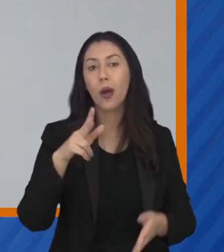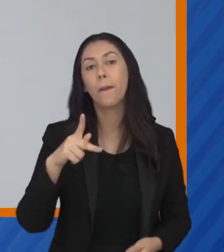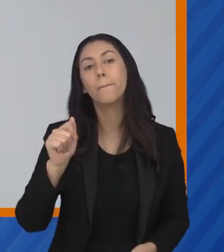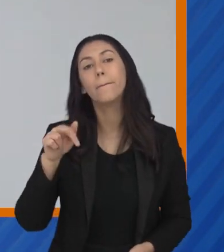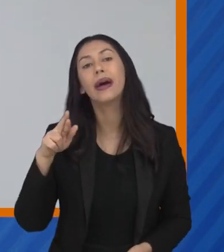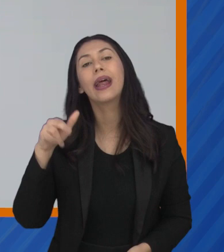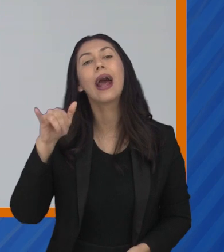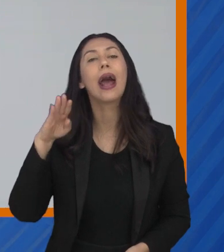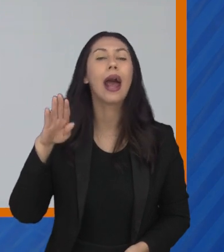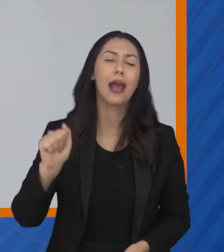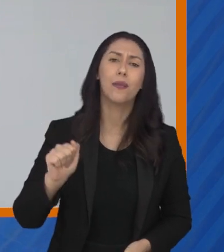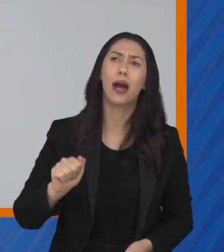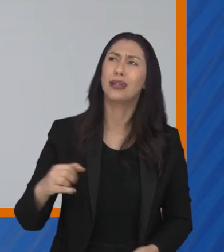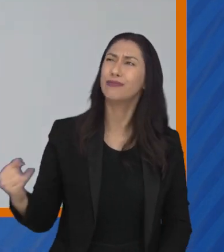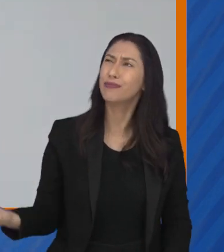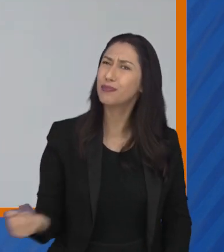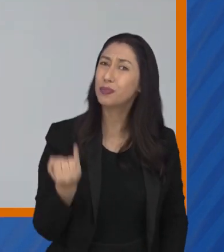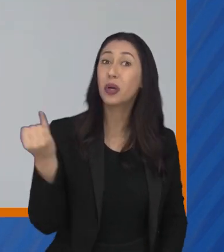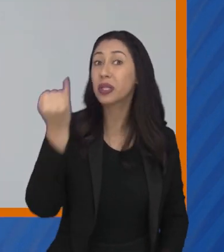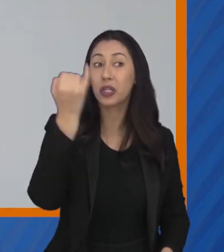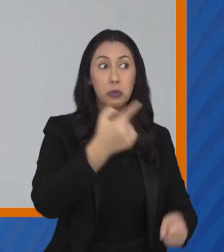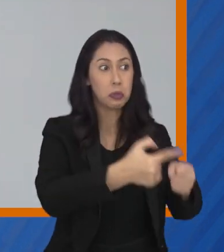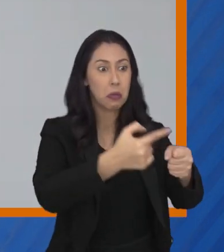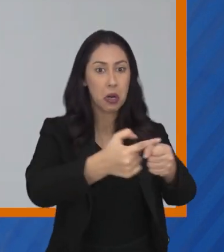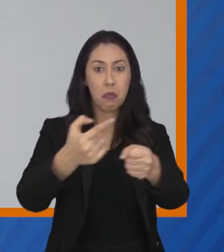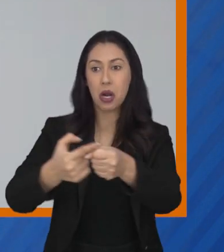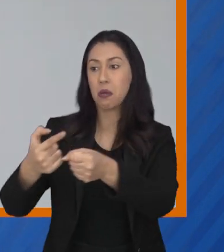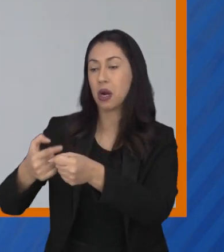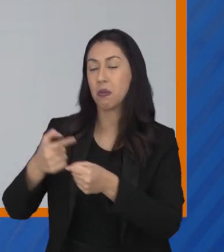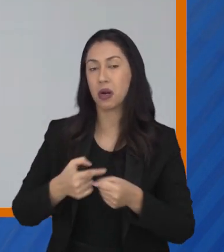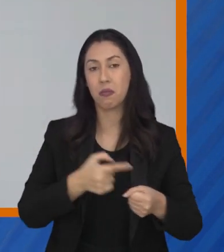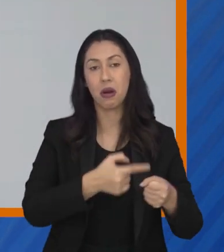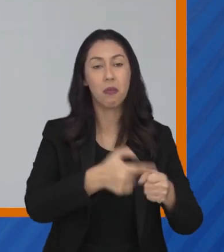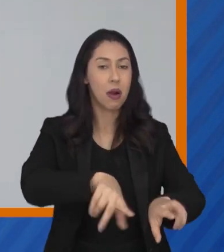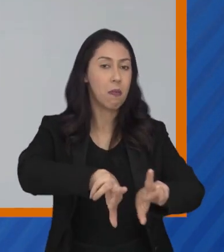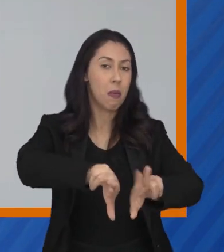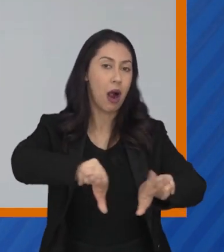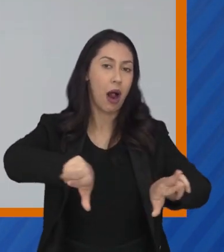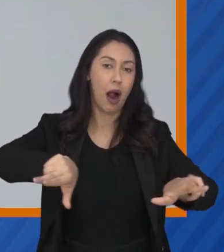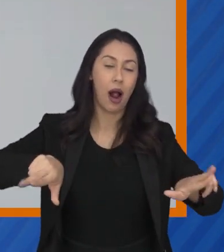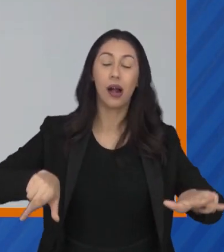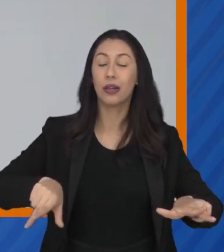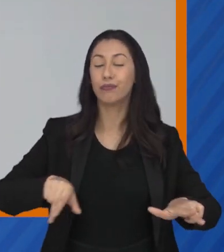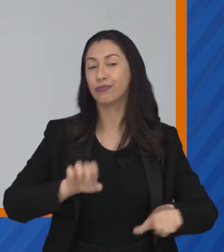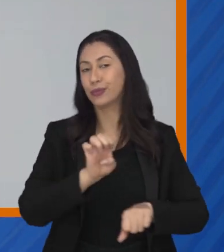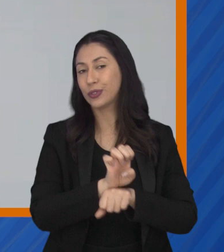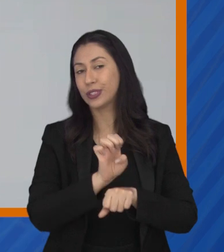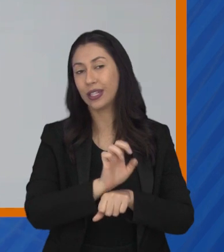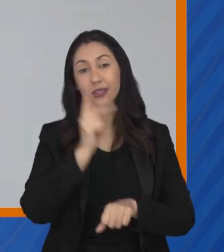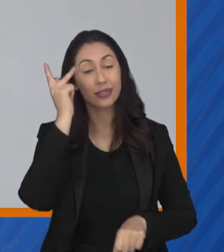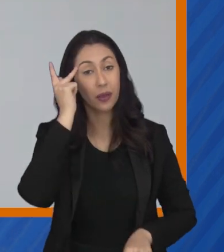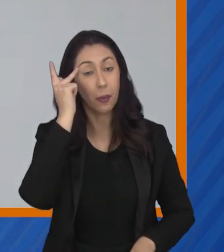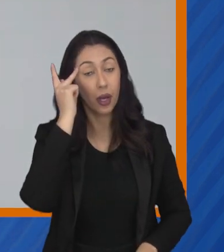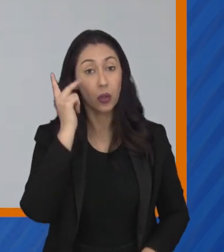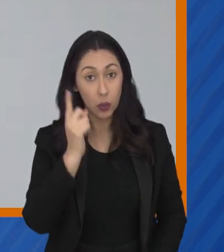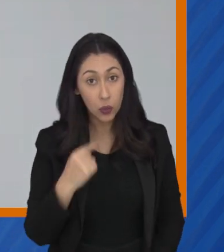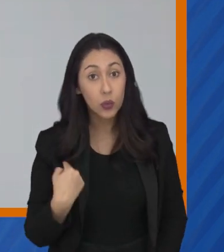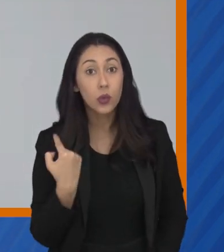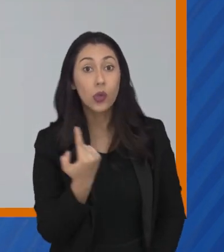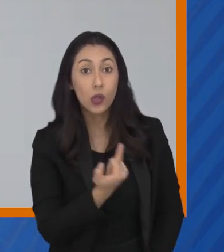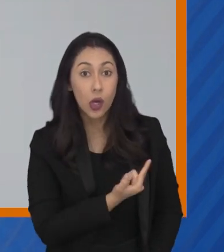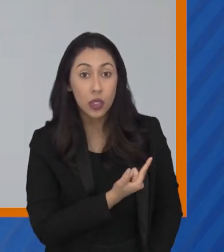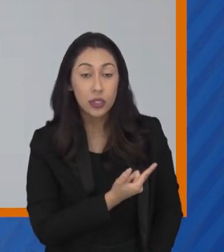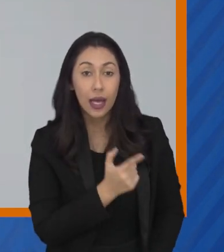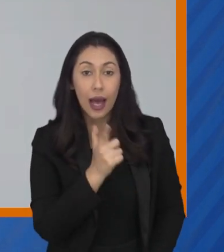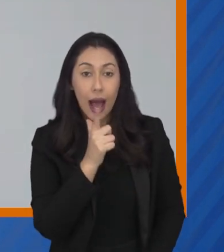Paraíba do Sul é muito importante para outros municípios também. que São Paulo a gente